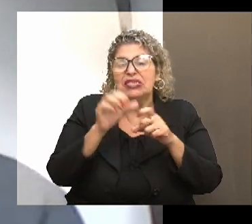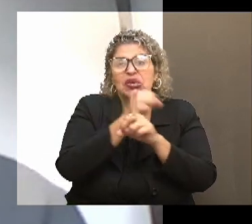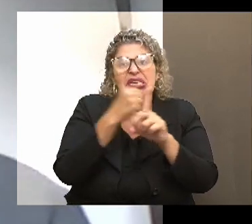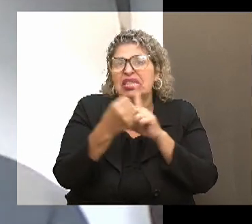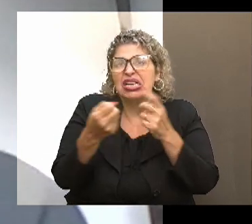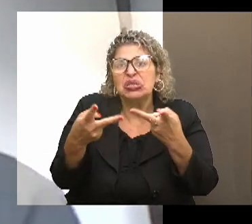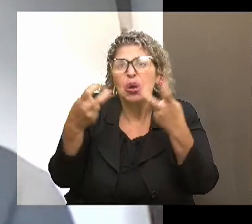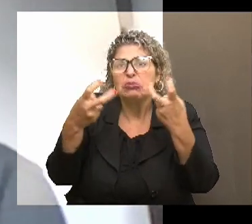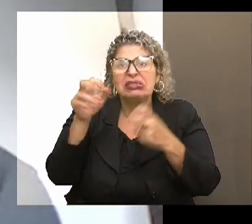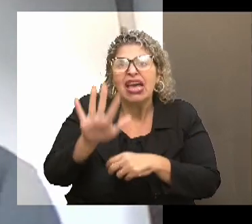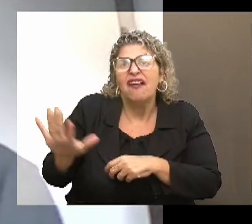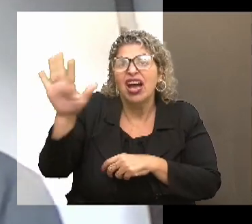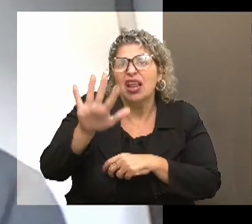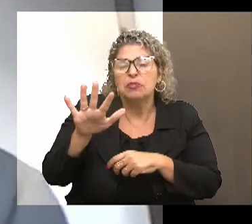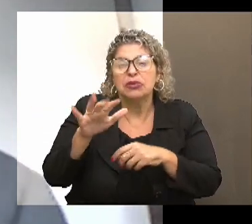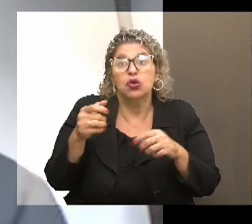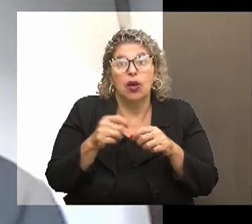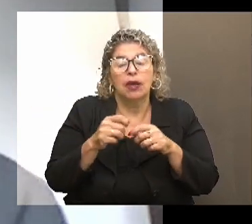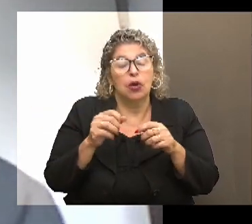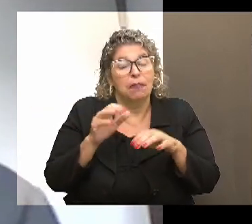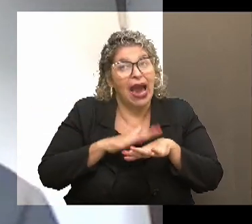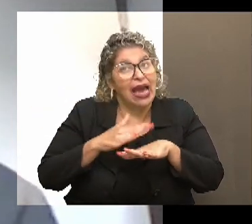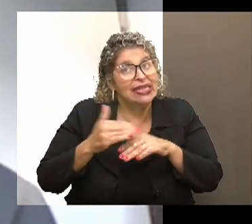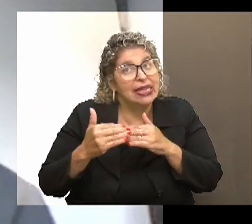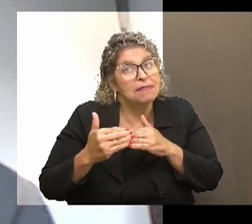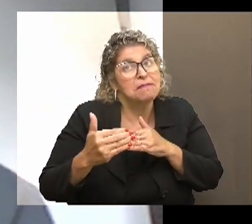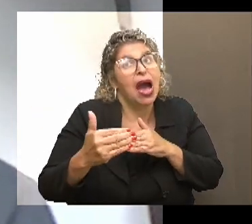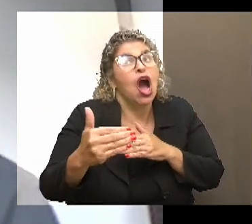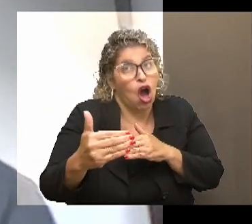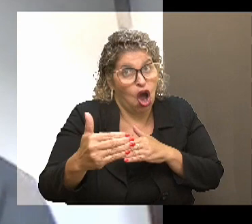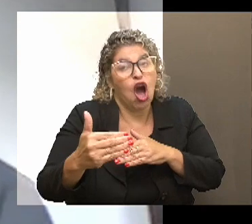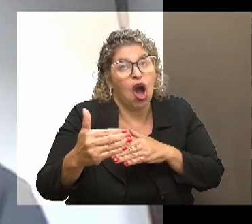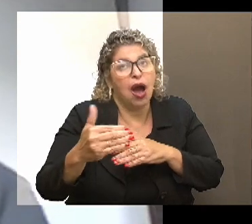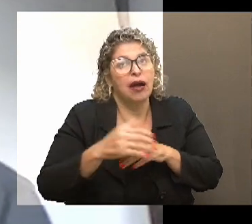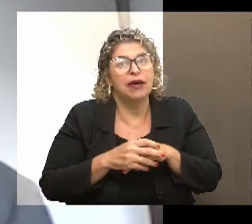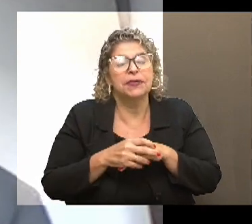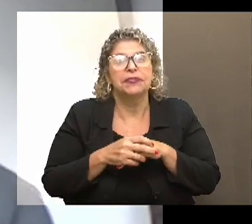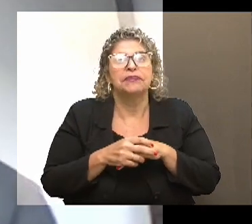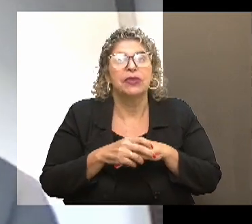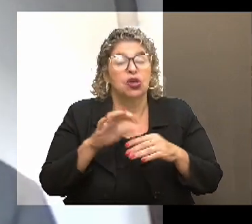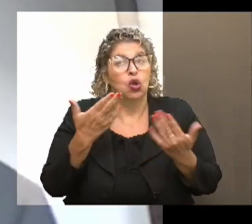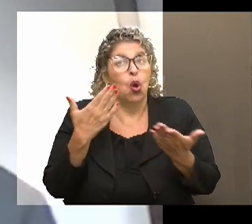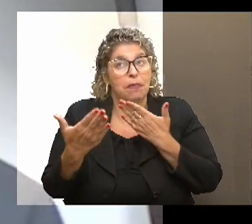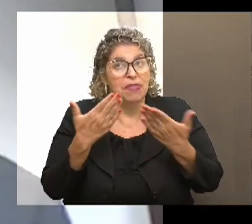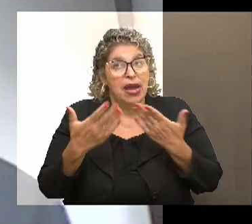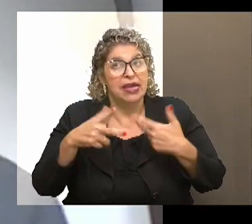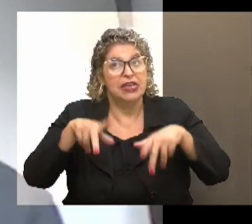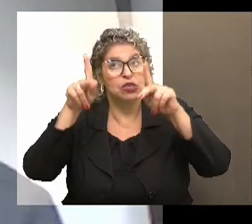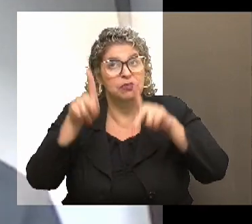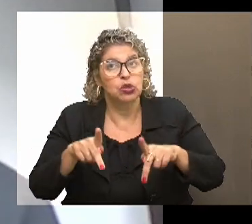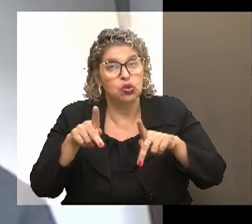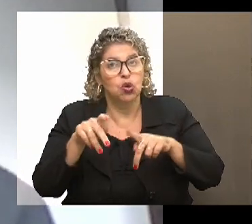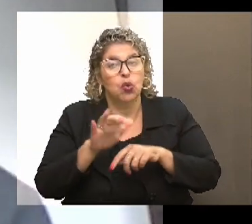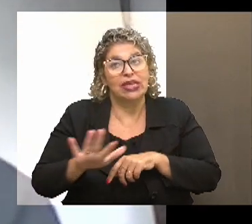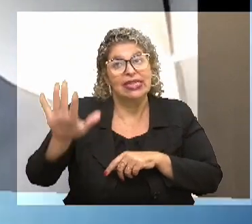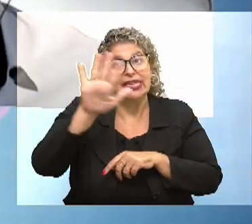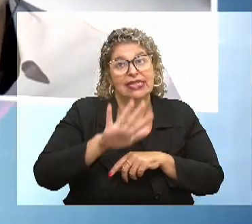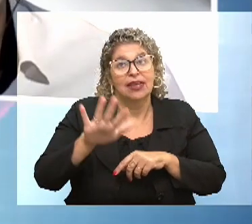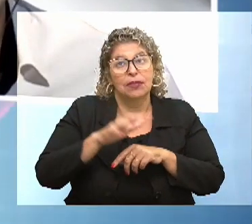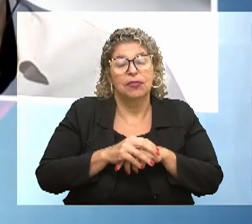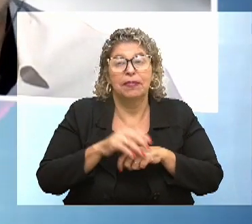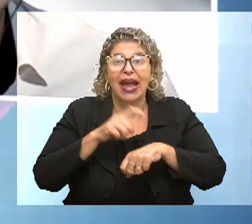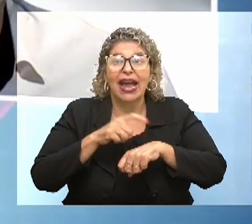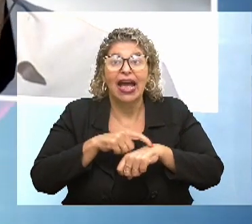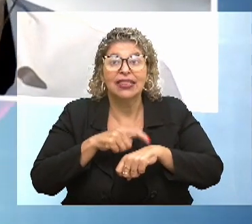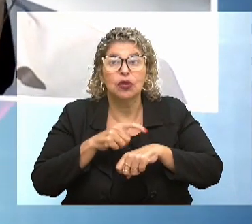Então tem esse médio prazo e o longo prazo, por mais que seja um número relativamente pequeno, quando a compara com a população de milhares de pessoas nessa situação, para